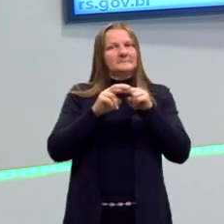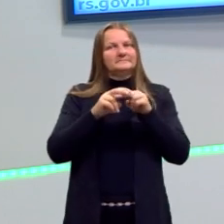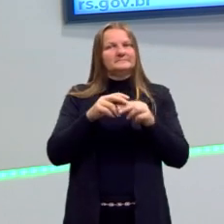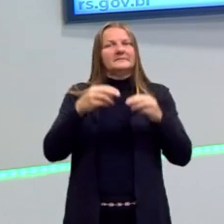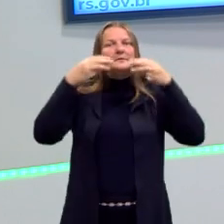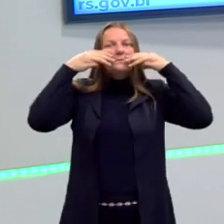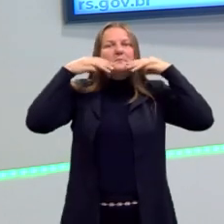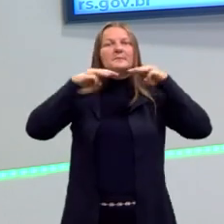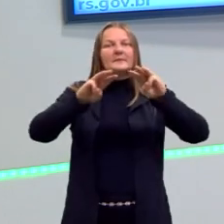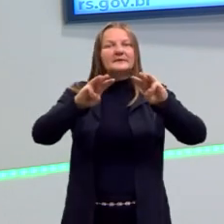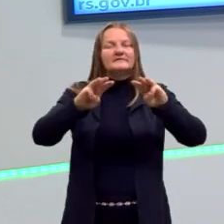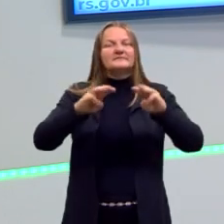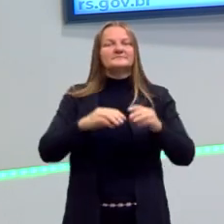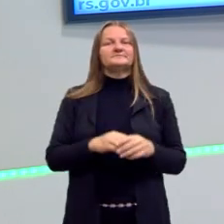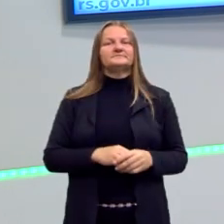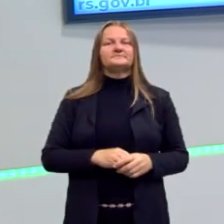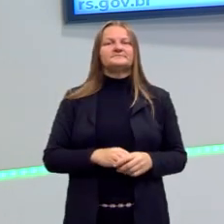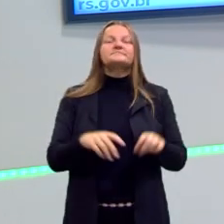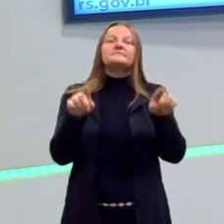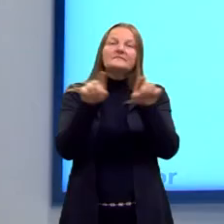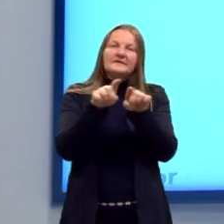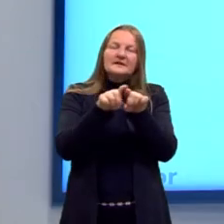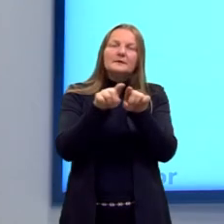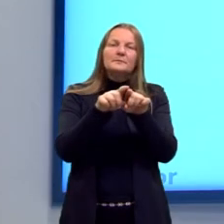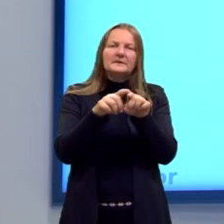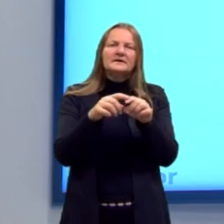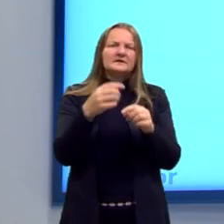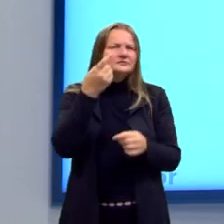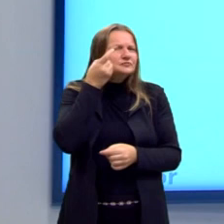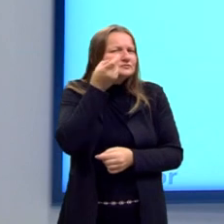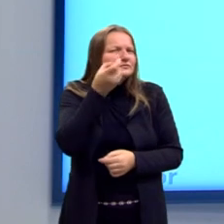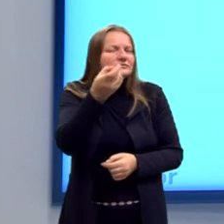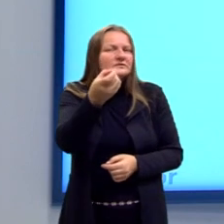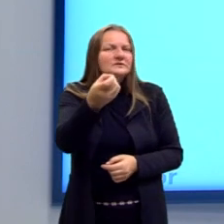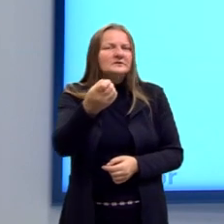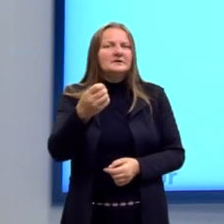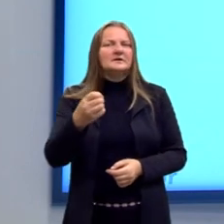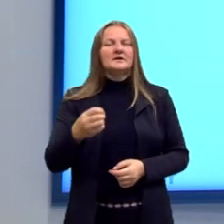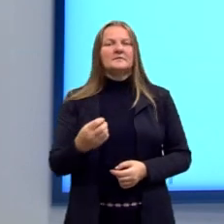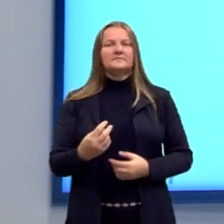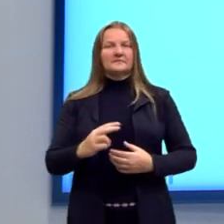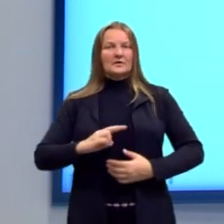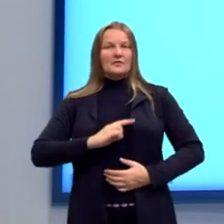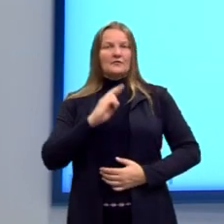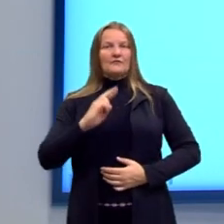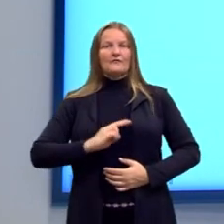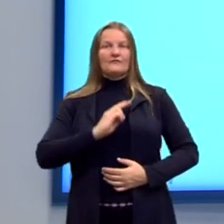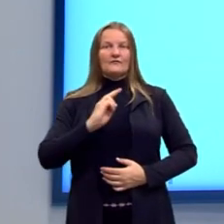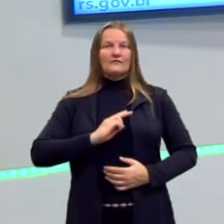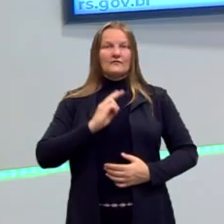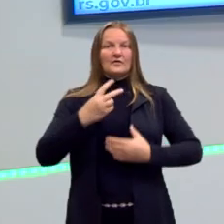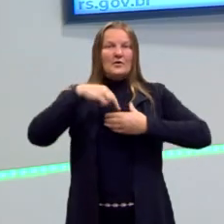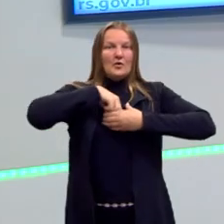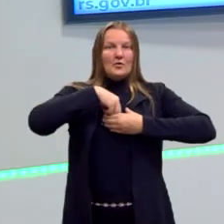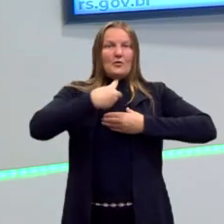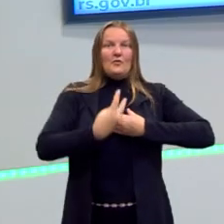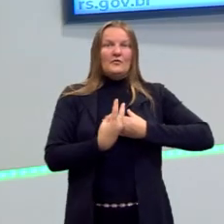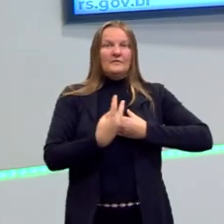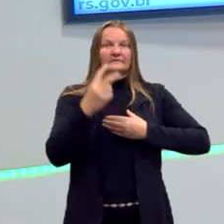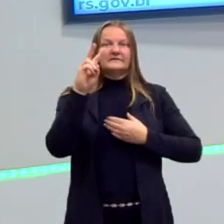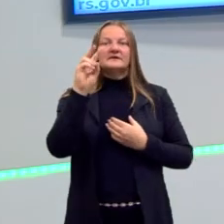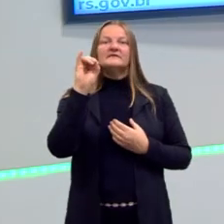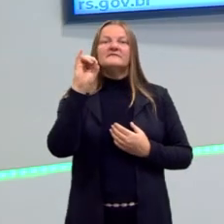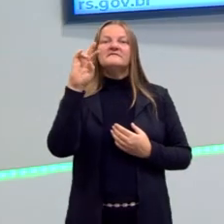baseado no Maquiavel. Mas o Maquiavel traz aqui outra coisa interessante, que é a virtude e a fortuna. O ele faz? Ele orienta